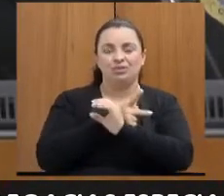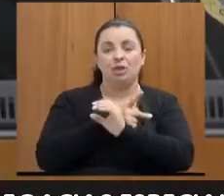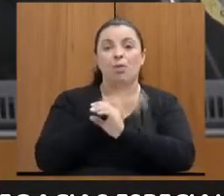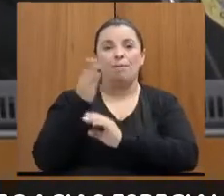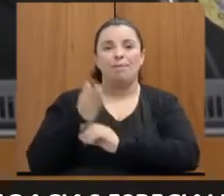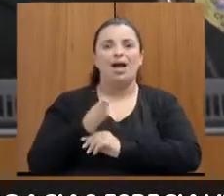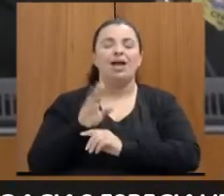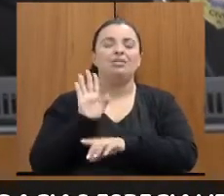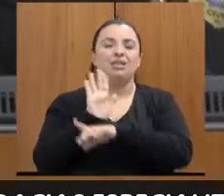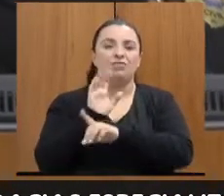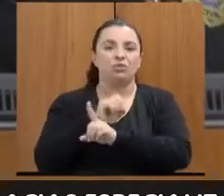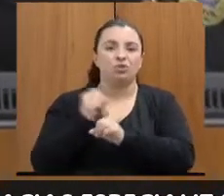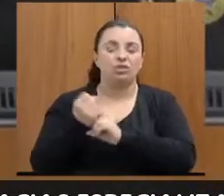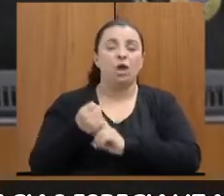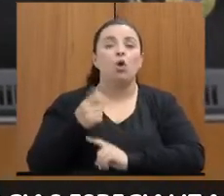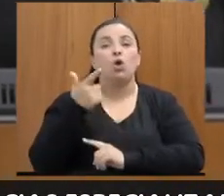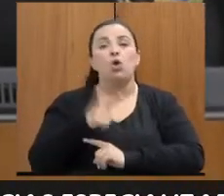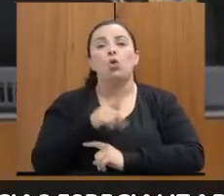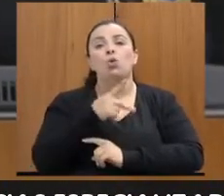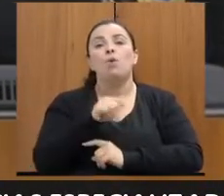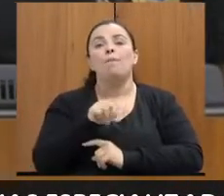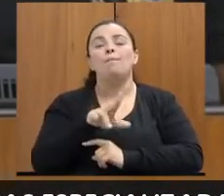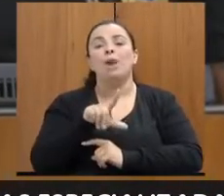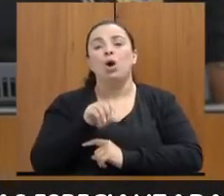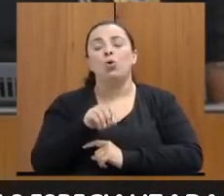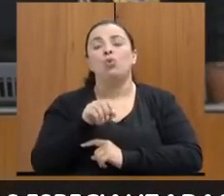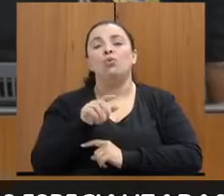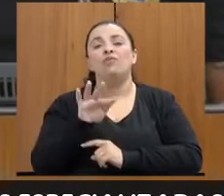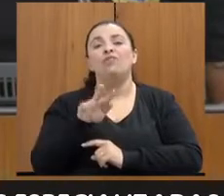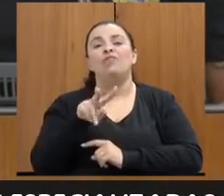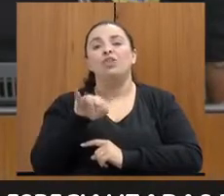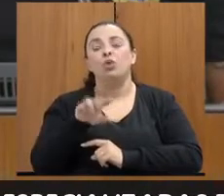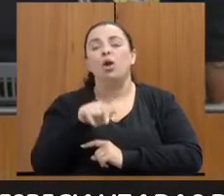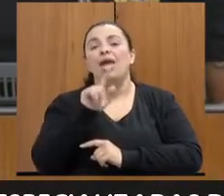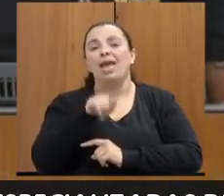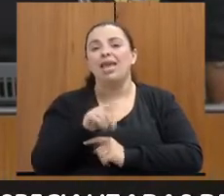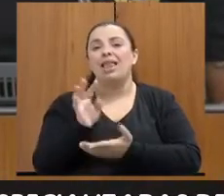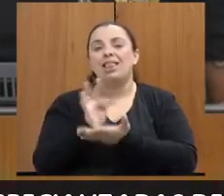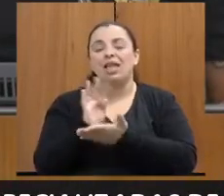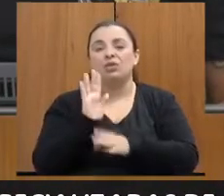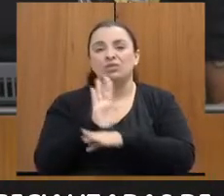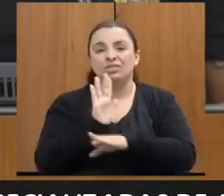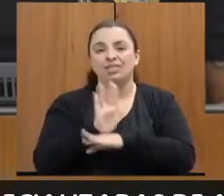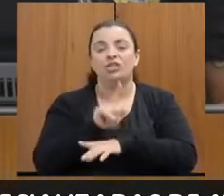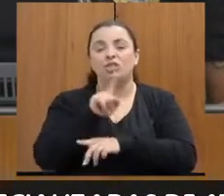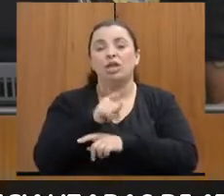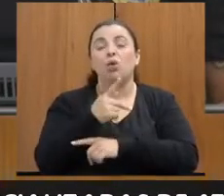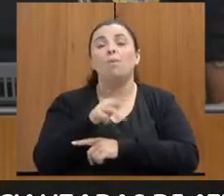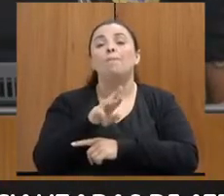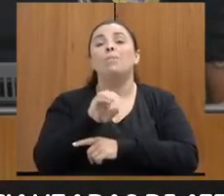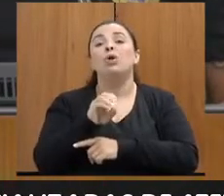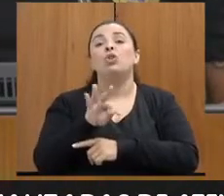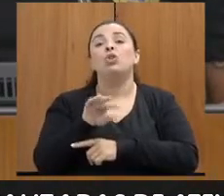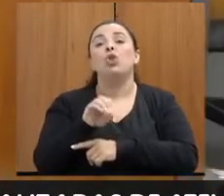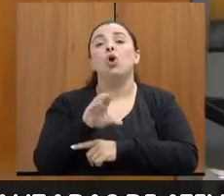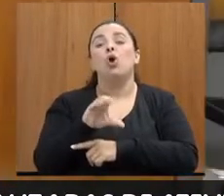gente tem o Paulo Vitor, que ele é técnico assistente, aí ele fica no protocolo e assessorando a delegada. Então, são dois.